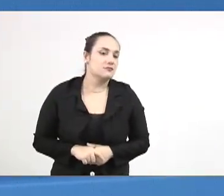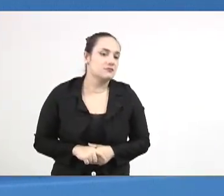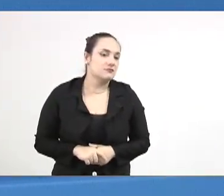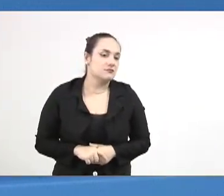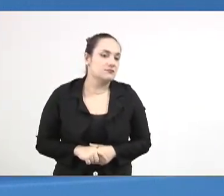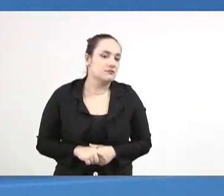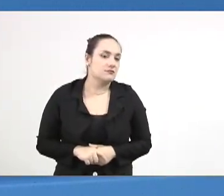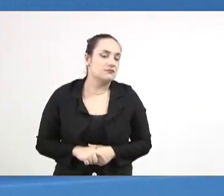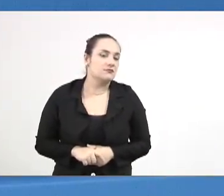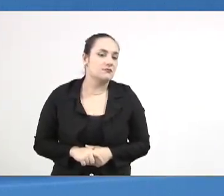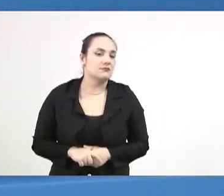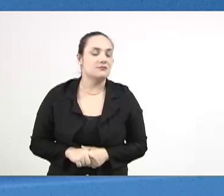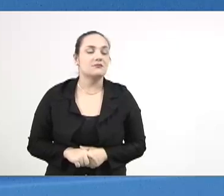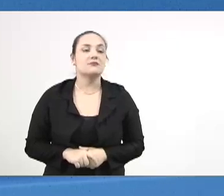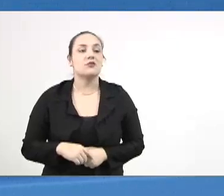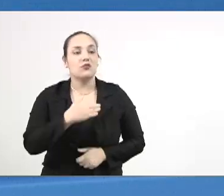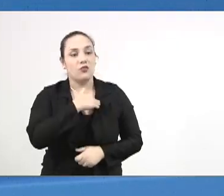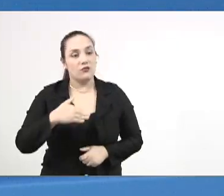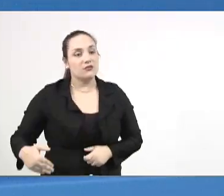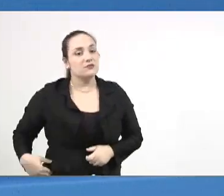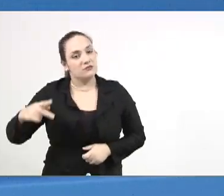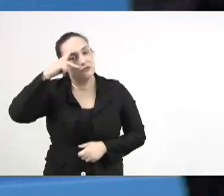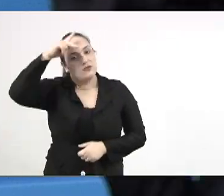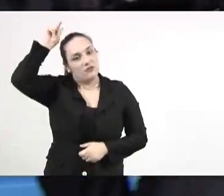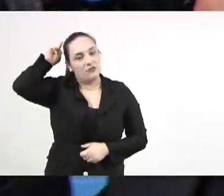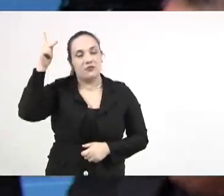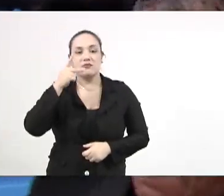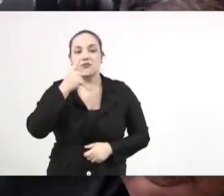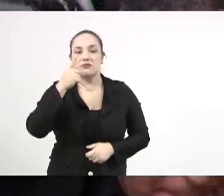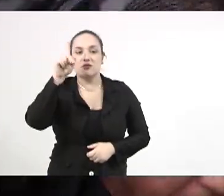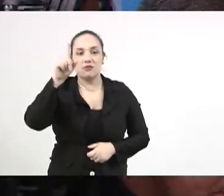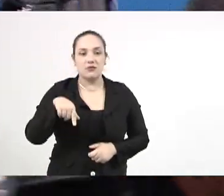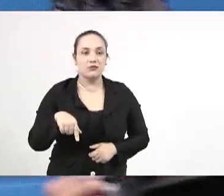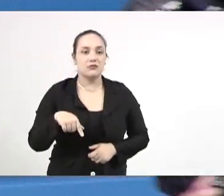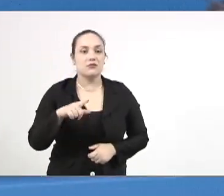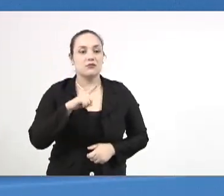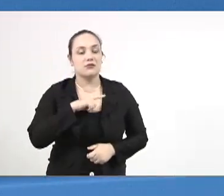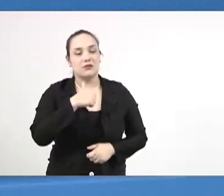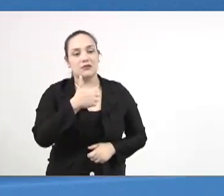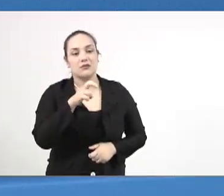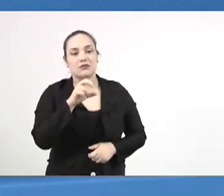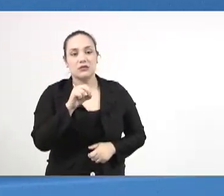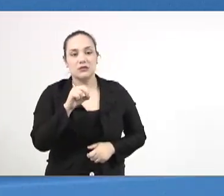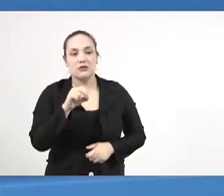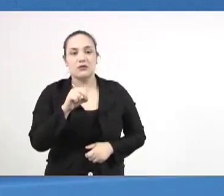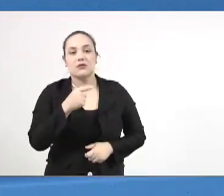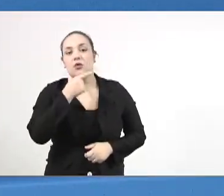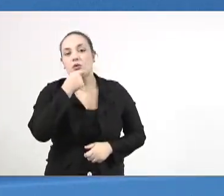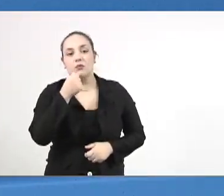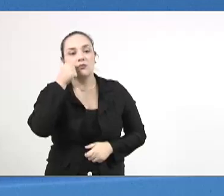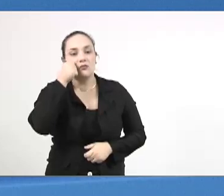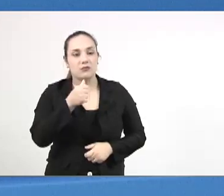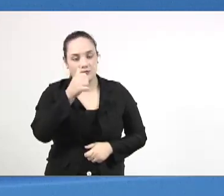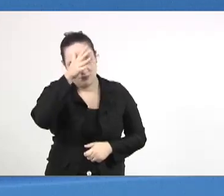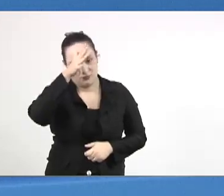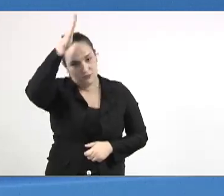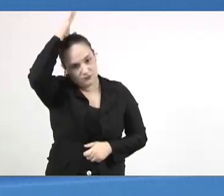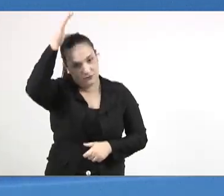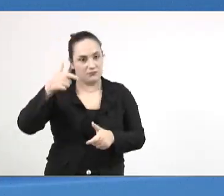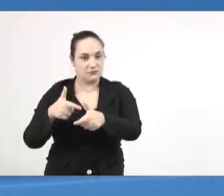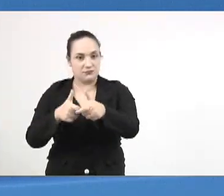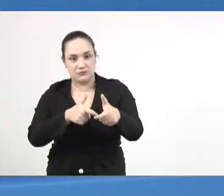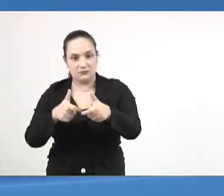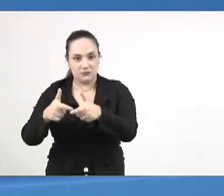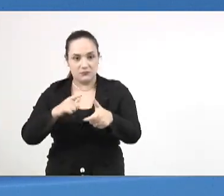Me corrija aqui o deputado Paulo Corrêa, 150 homens e mulheres do Corpo de Bombeiros, porque nós